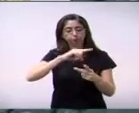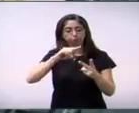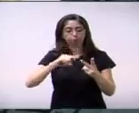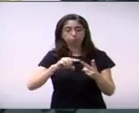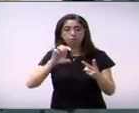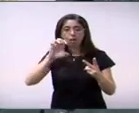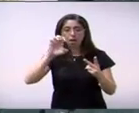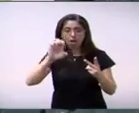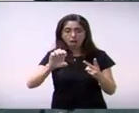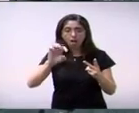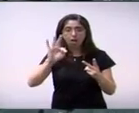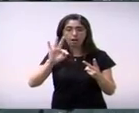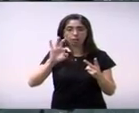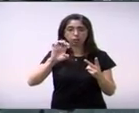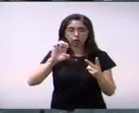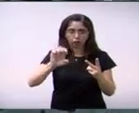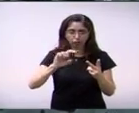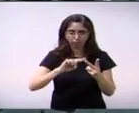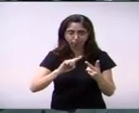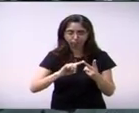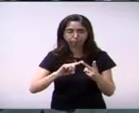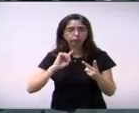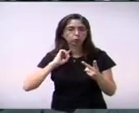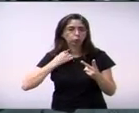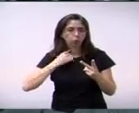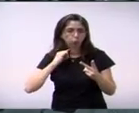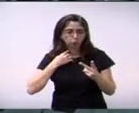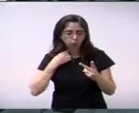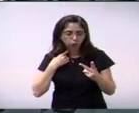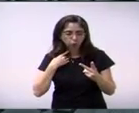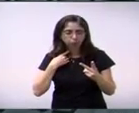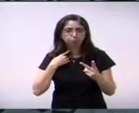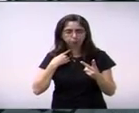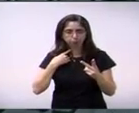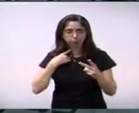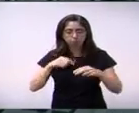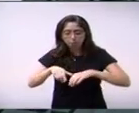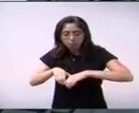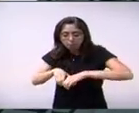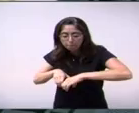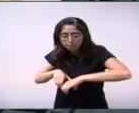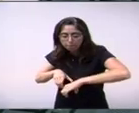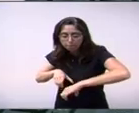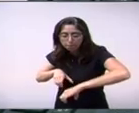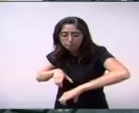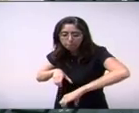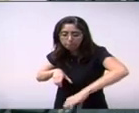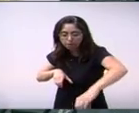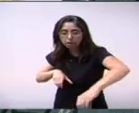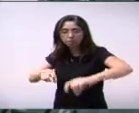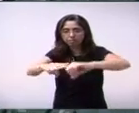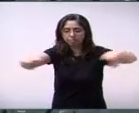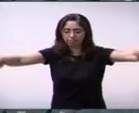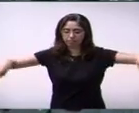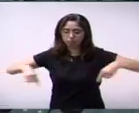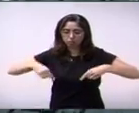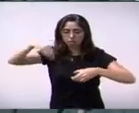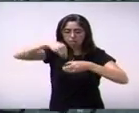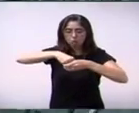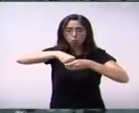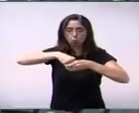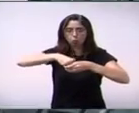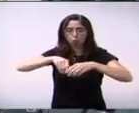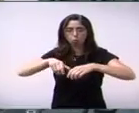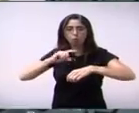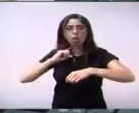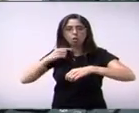esgoto, a ETE, que passa exatamente dentro da poligonal dos 250 metros.